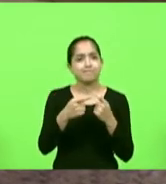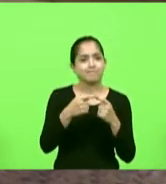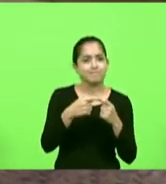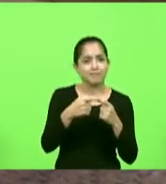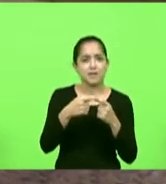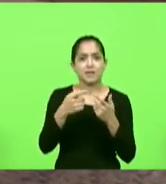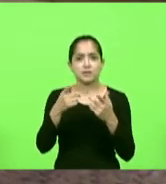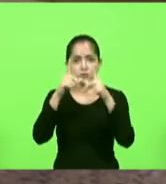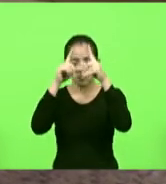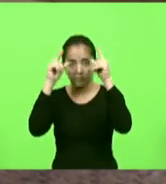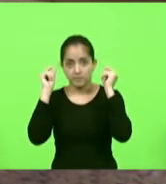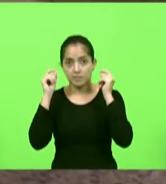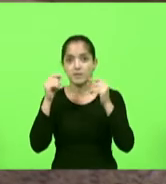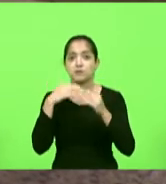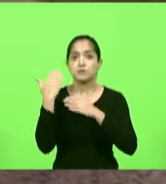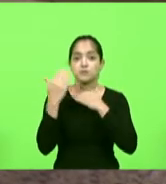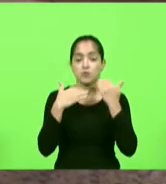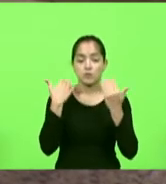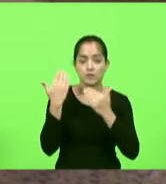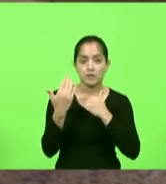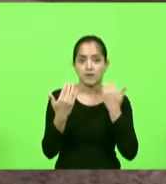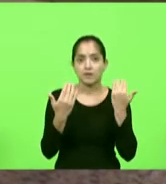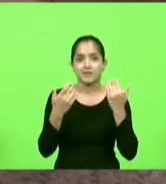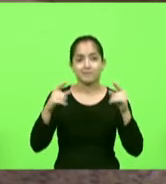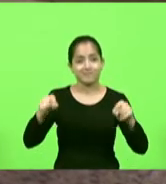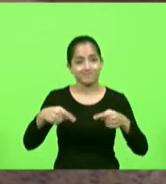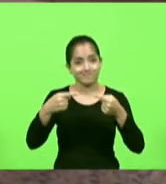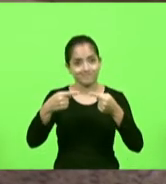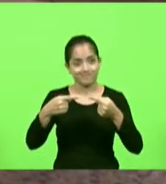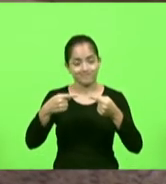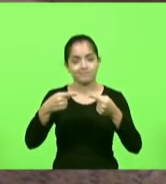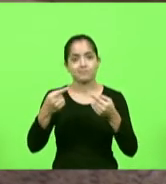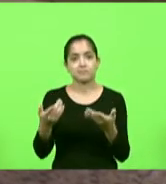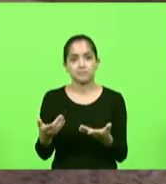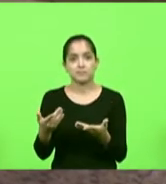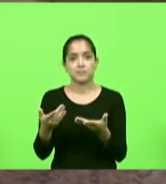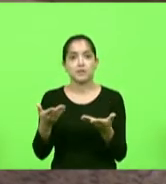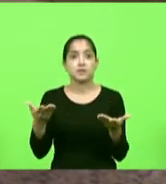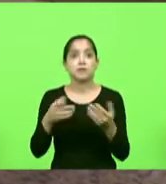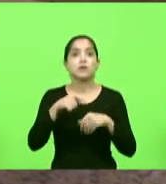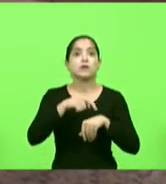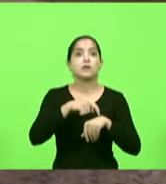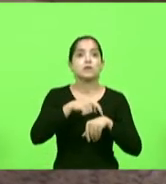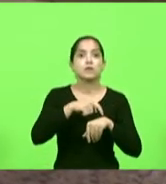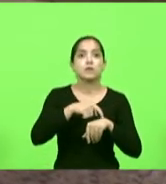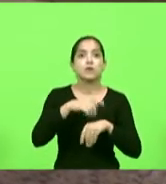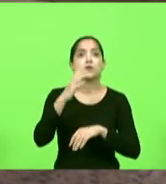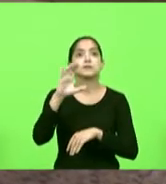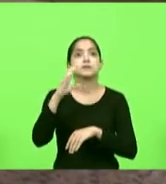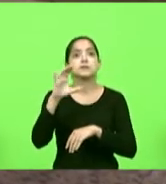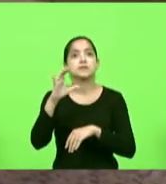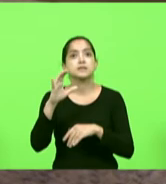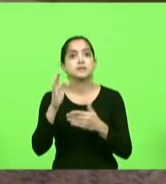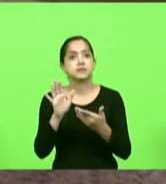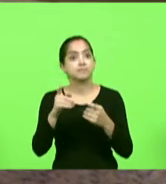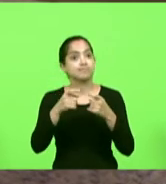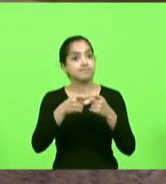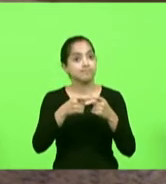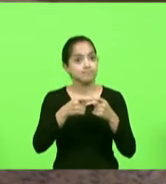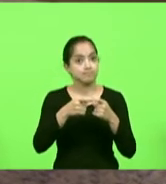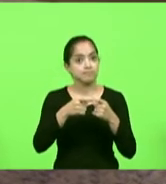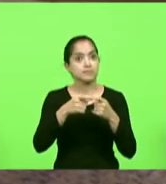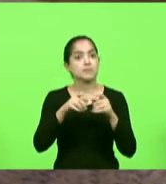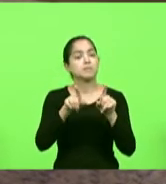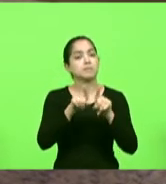que estão na frente aí do combate a covid-19 então esse momento é o momento da ciência médica mas também é o momento da